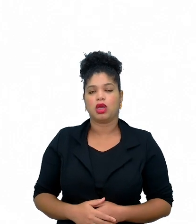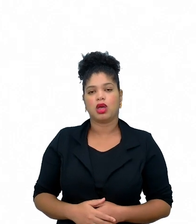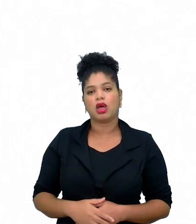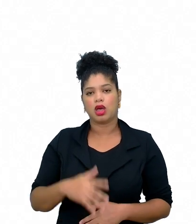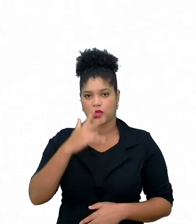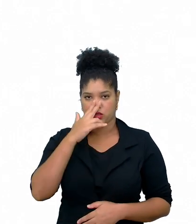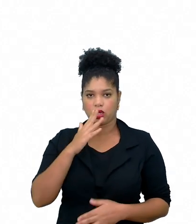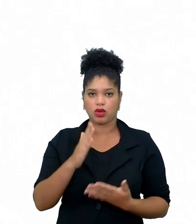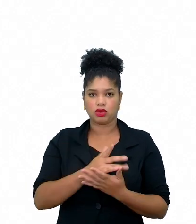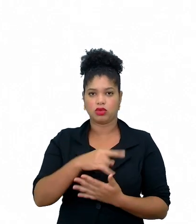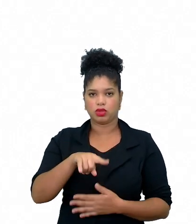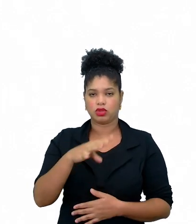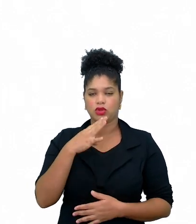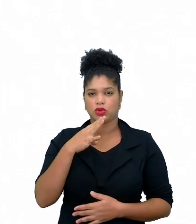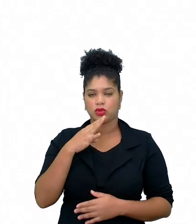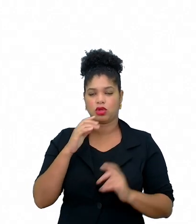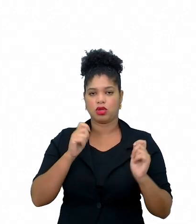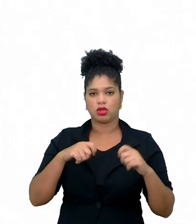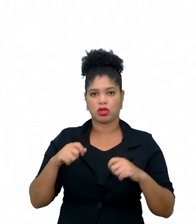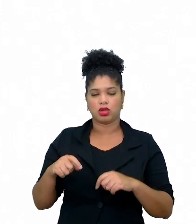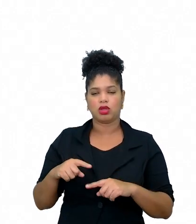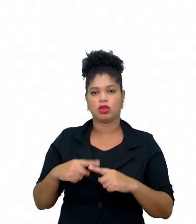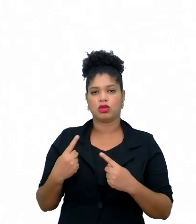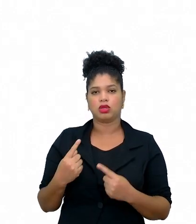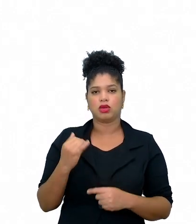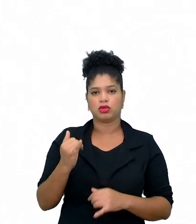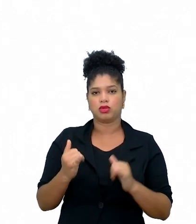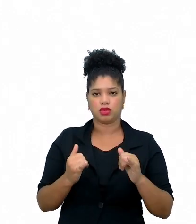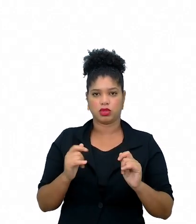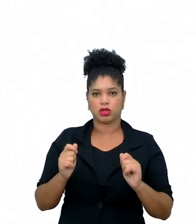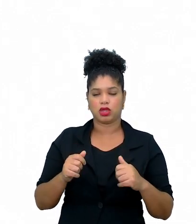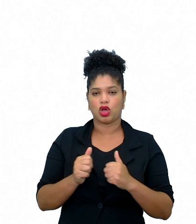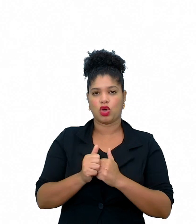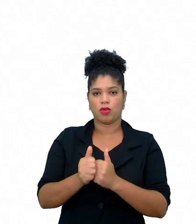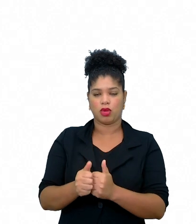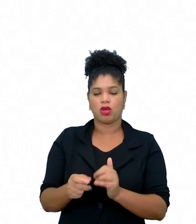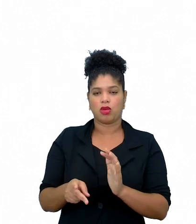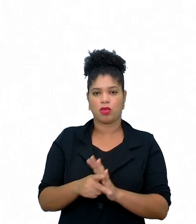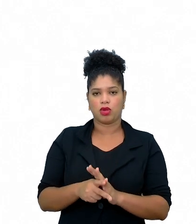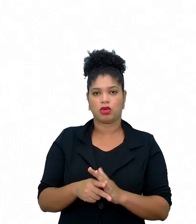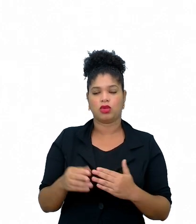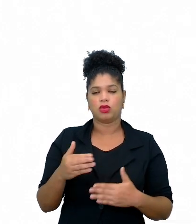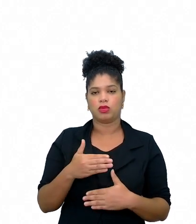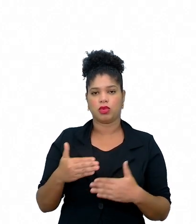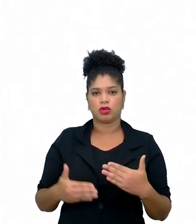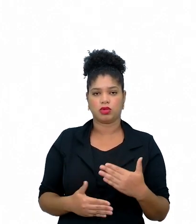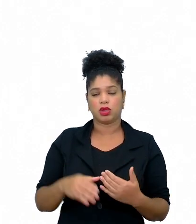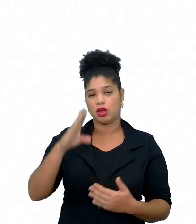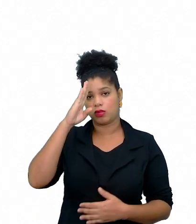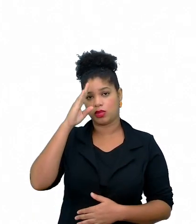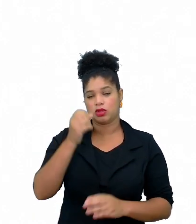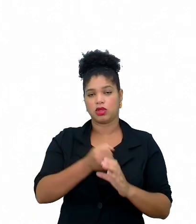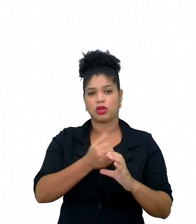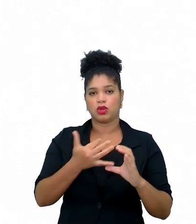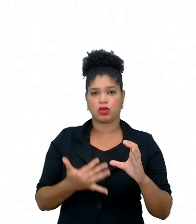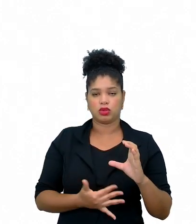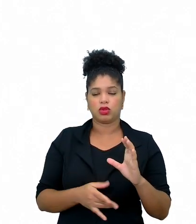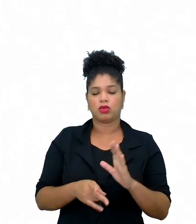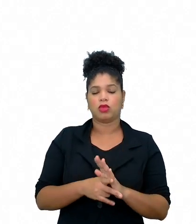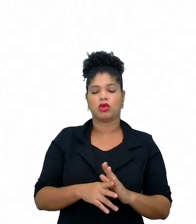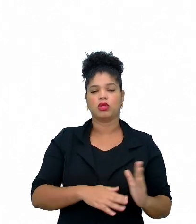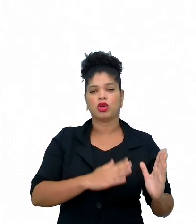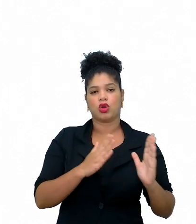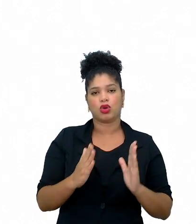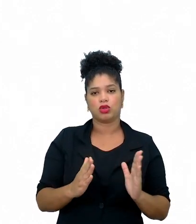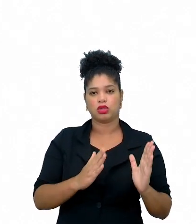conheçam, né? Nós vamos, então, mencionar. Vocês podem acompanhar também pelo slide. As principais características da rotação